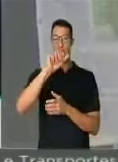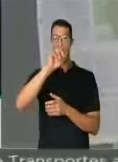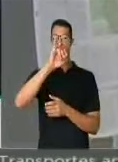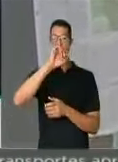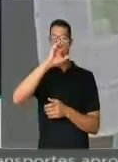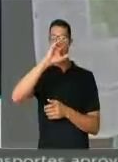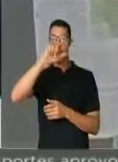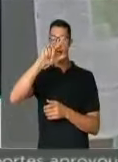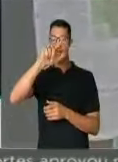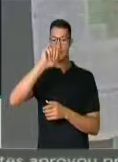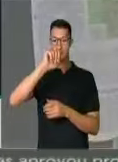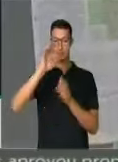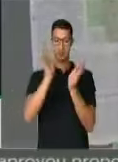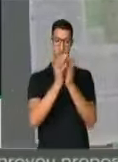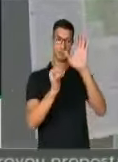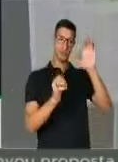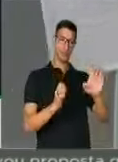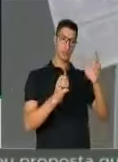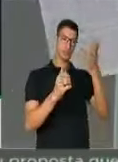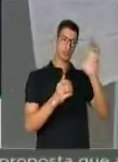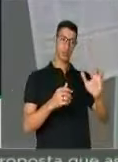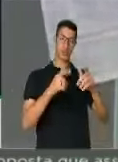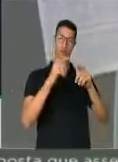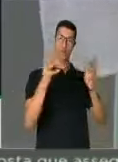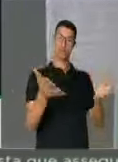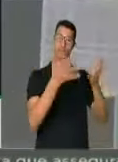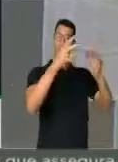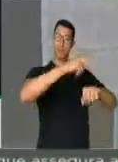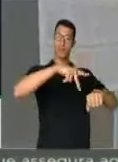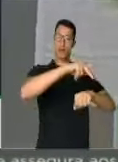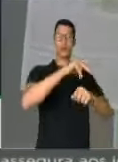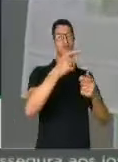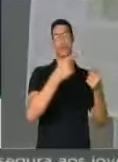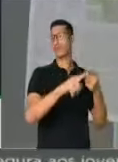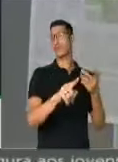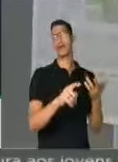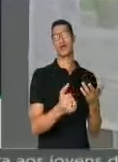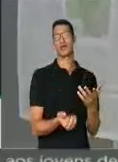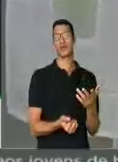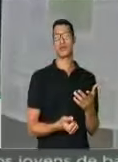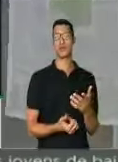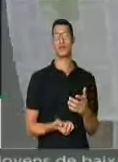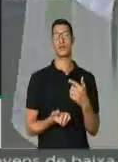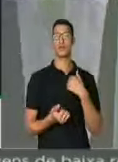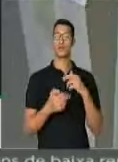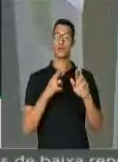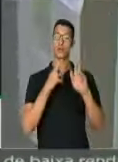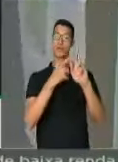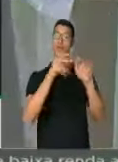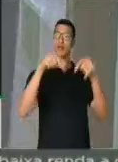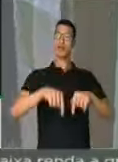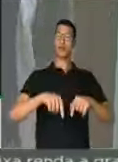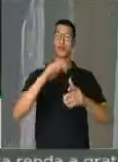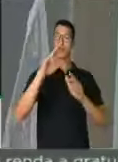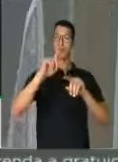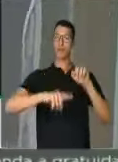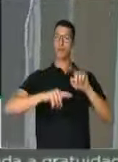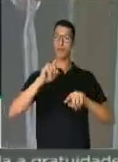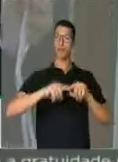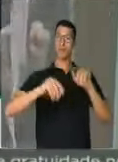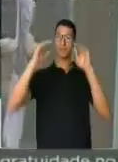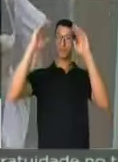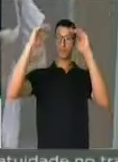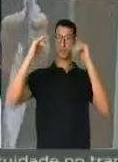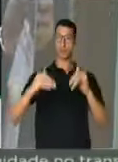de esquerda que não quer o progresso do país. Ao contrário, eu me refiro aqui à matéria que trata